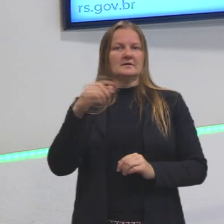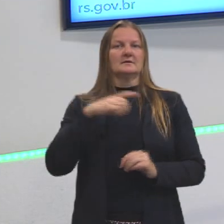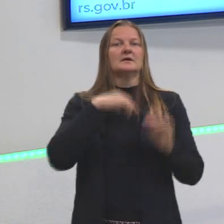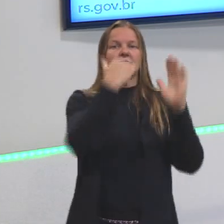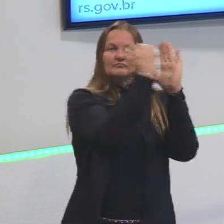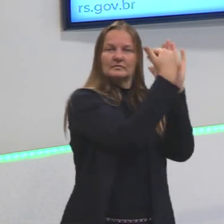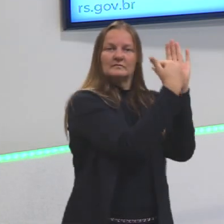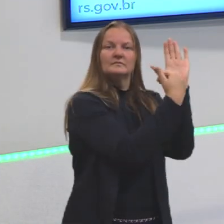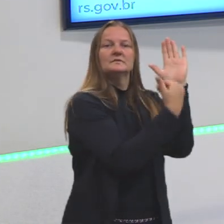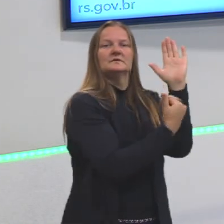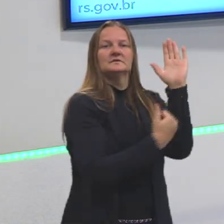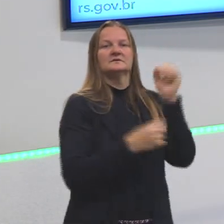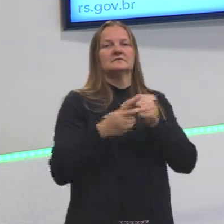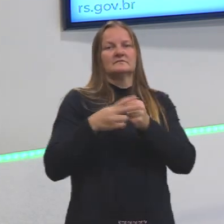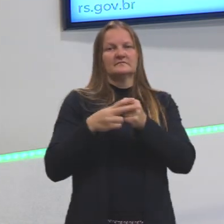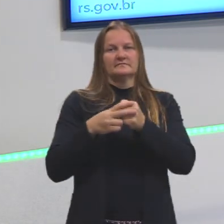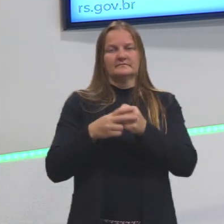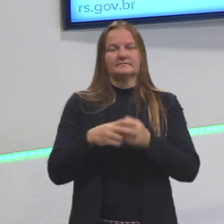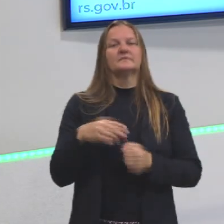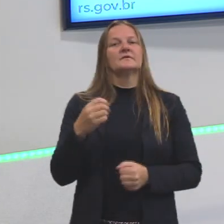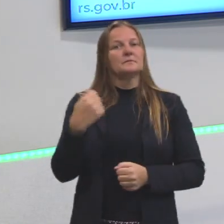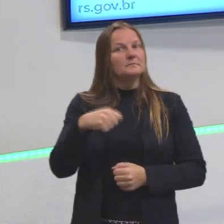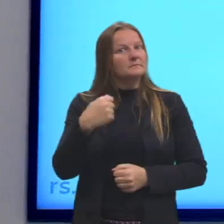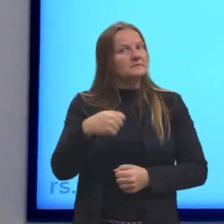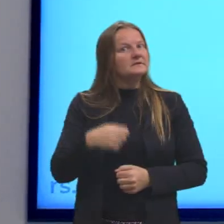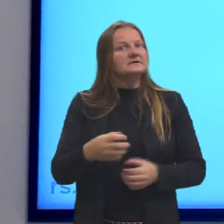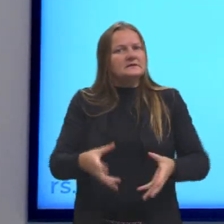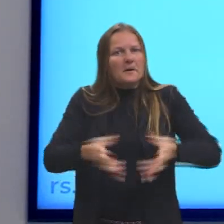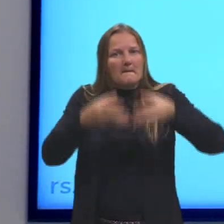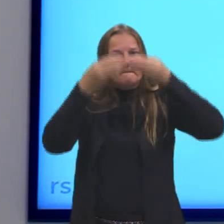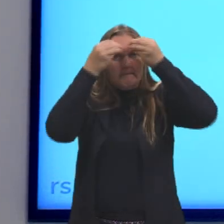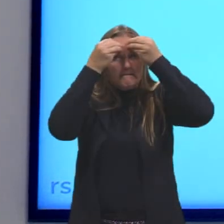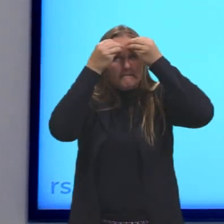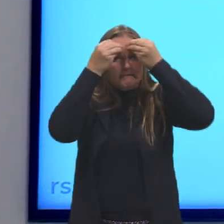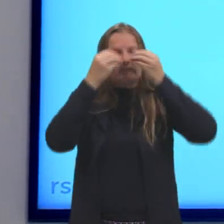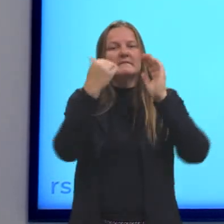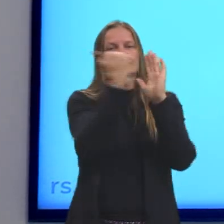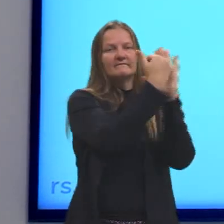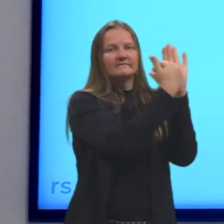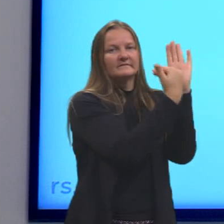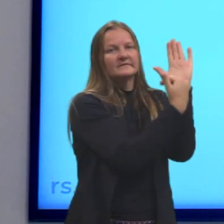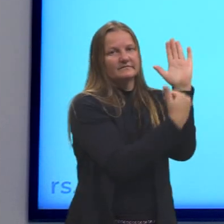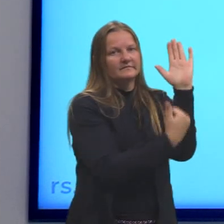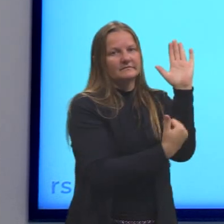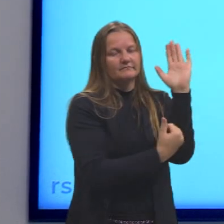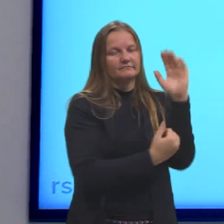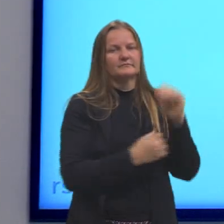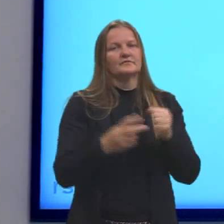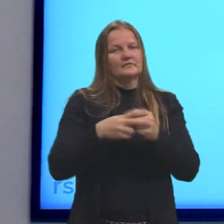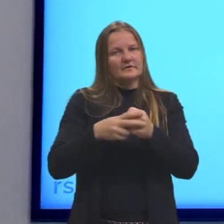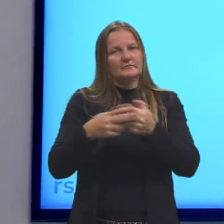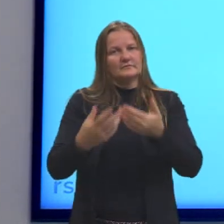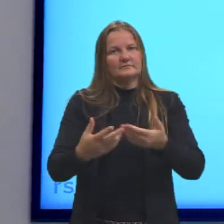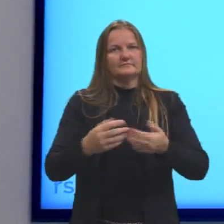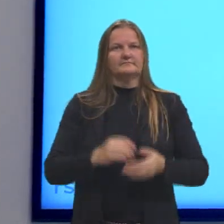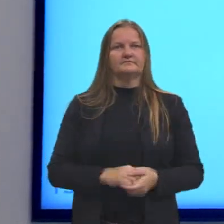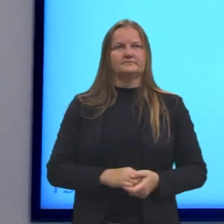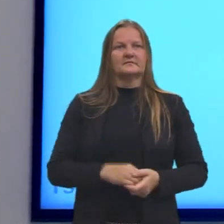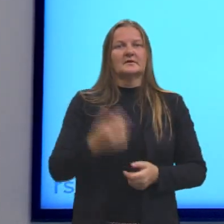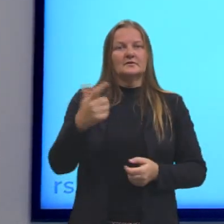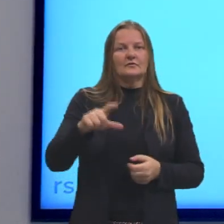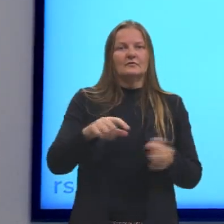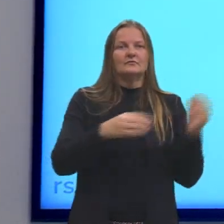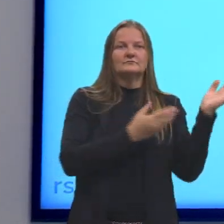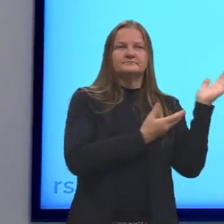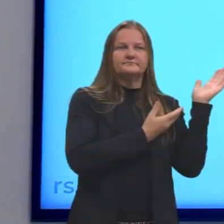a lista de verbos. E acaba que a gente precisa memorizar determinados verbos. Aqui, novamente, o